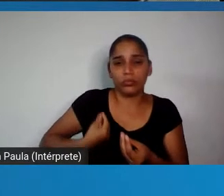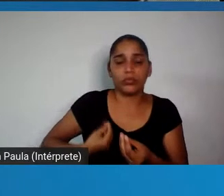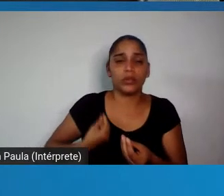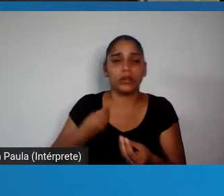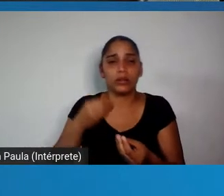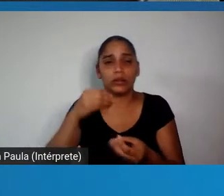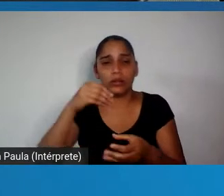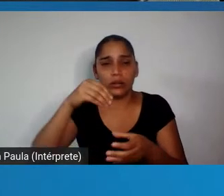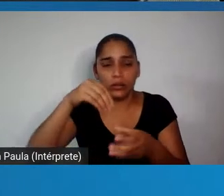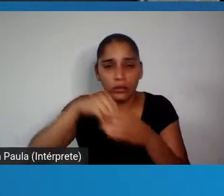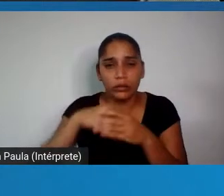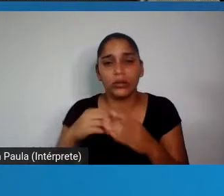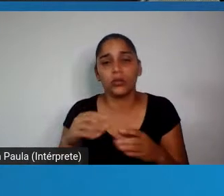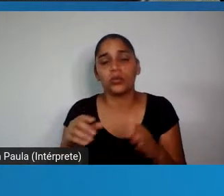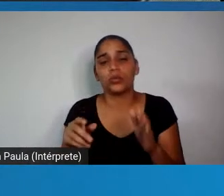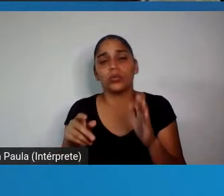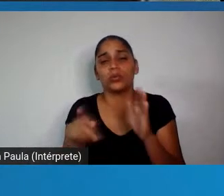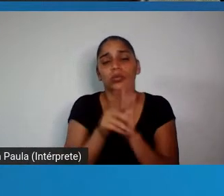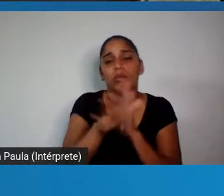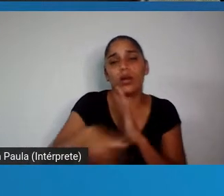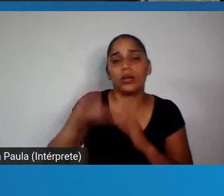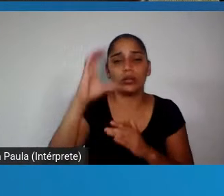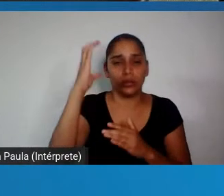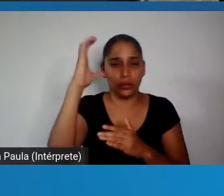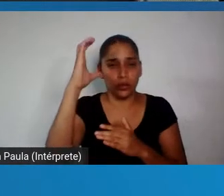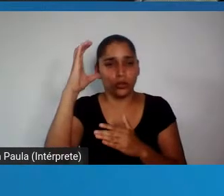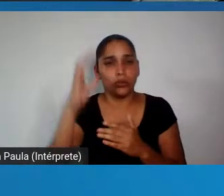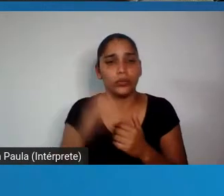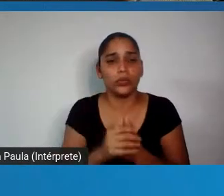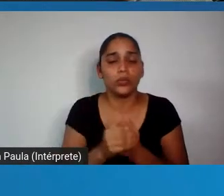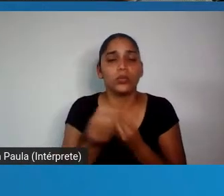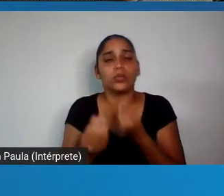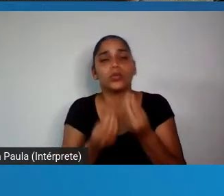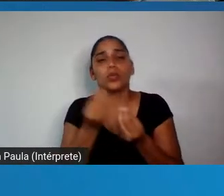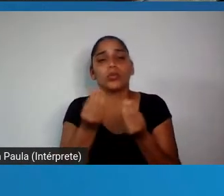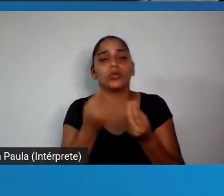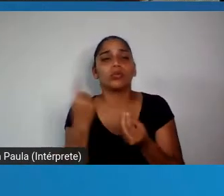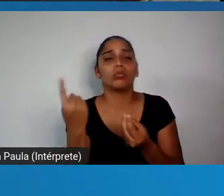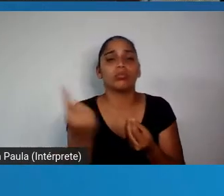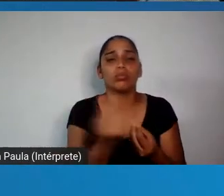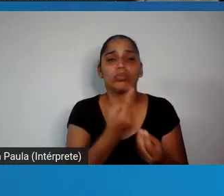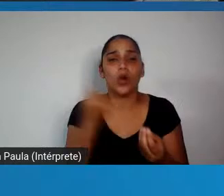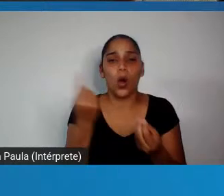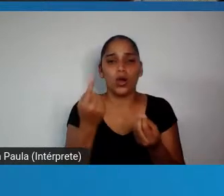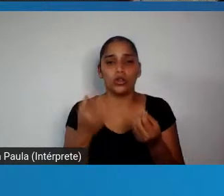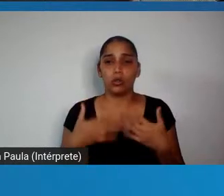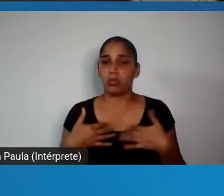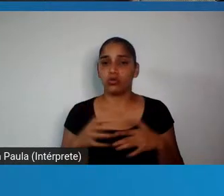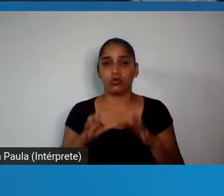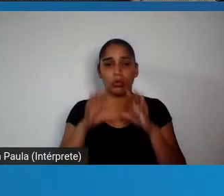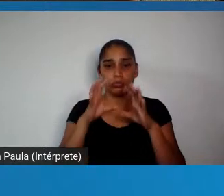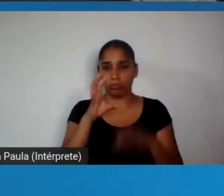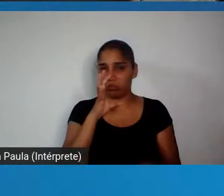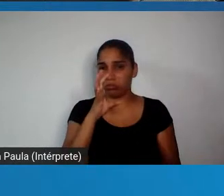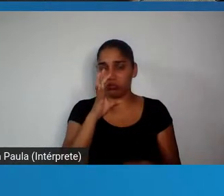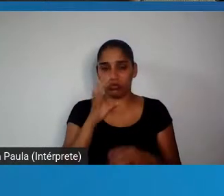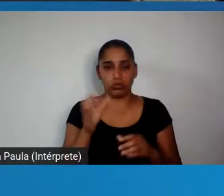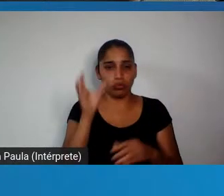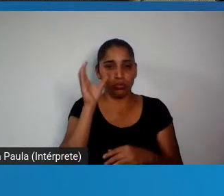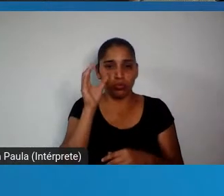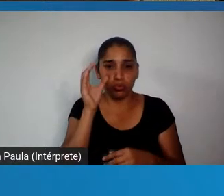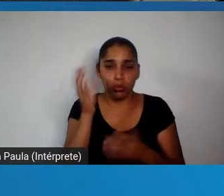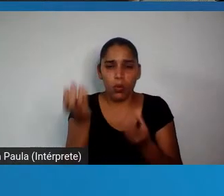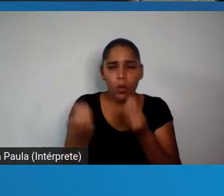científicos, e que pelo que a gente, como, digamos assim, como público, consegue captar nem